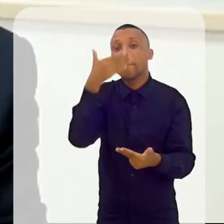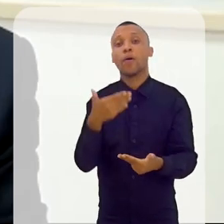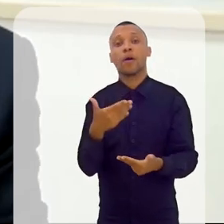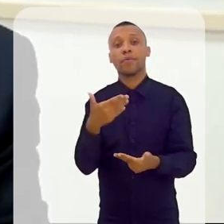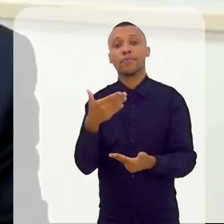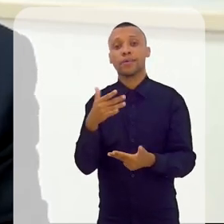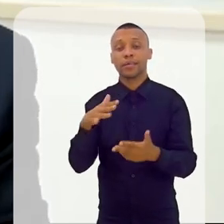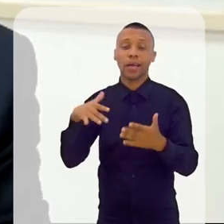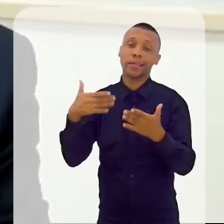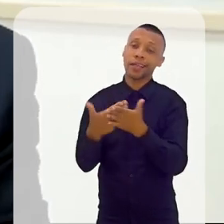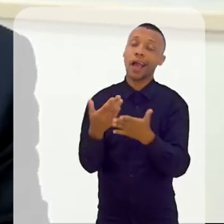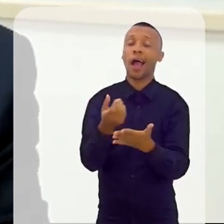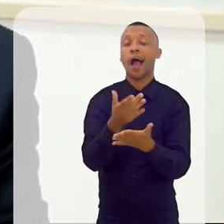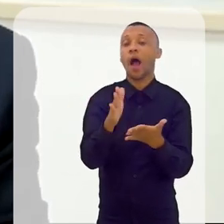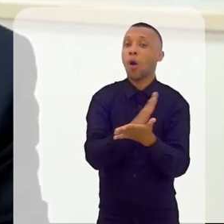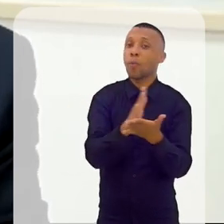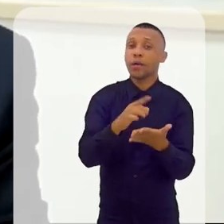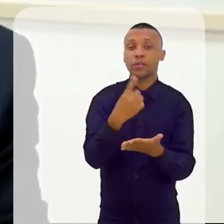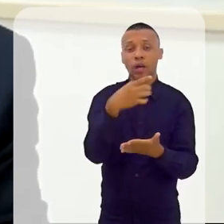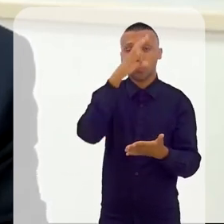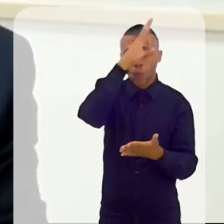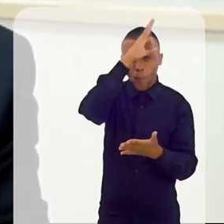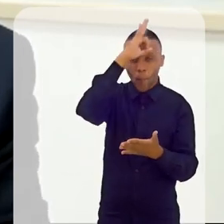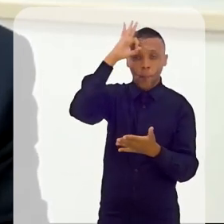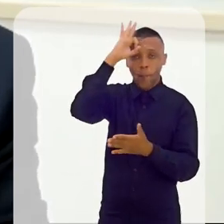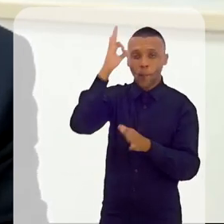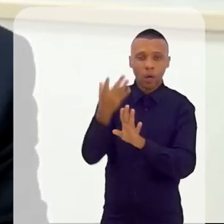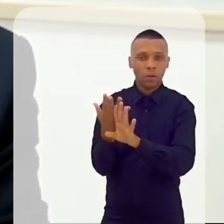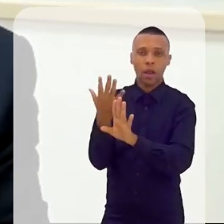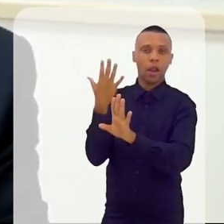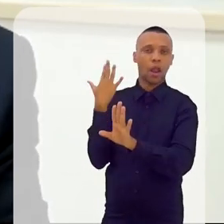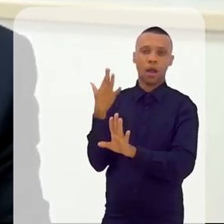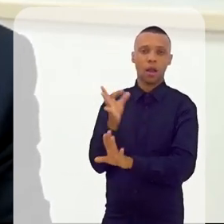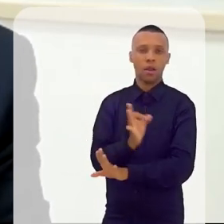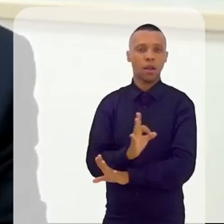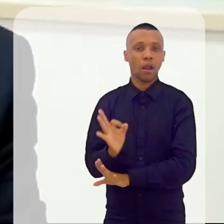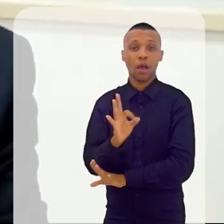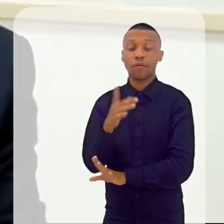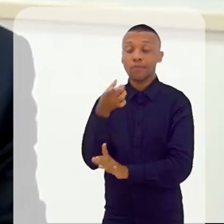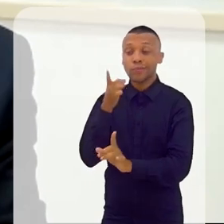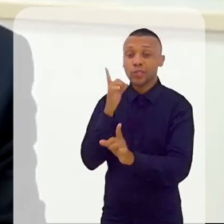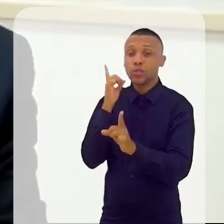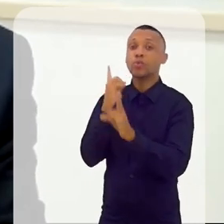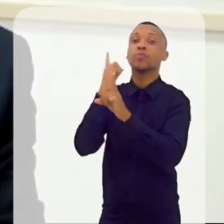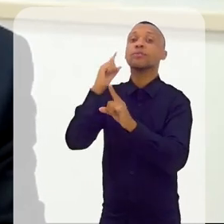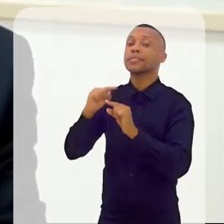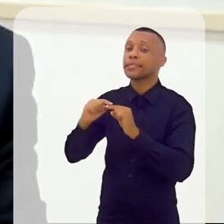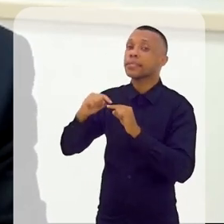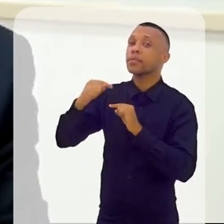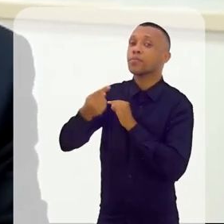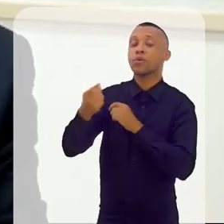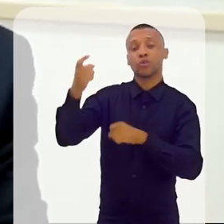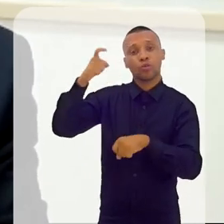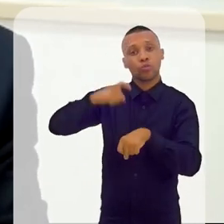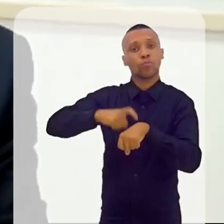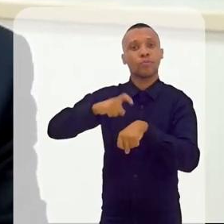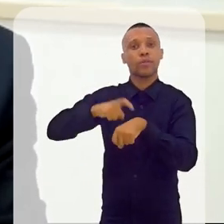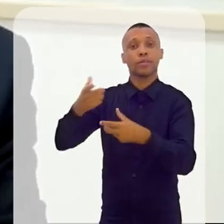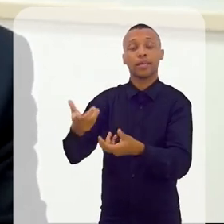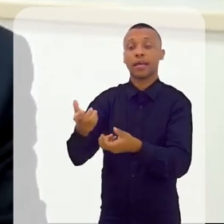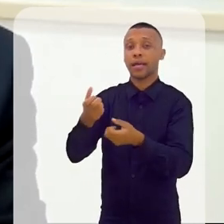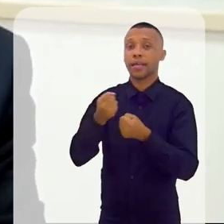evidências, até algumas que nós nem mesmo sabíamos. Fomos descobrir depois, quando